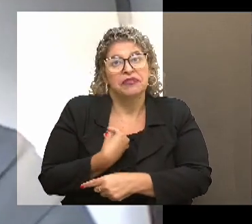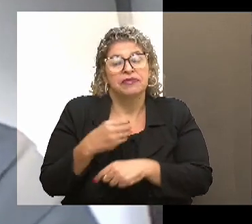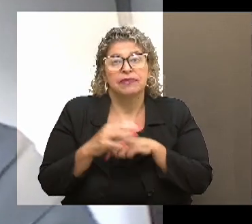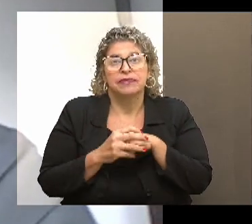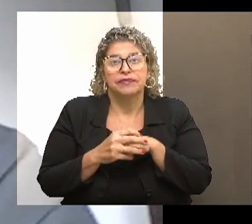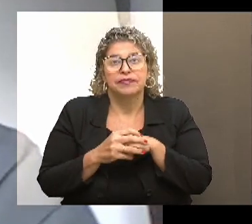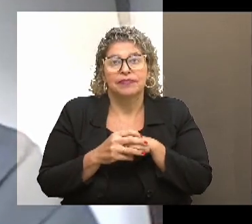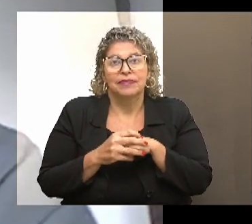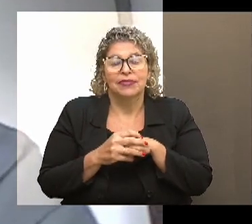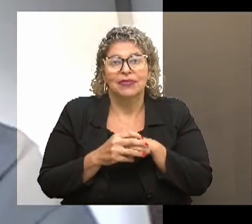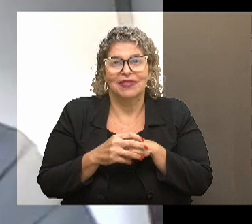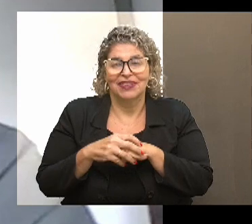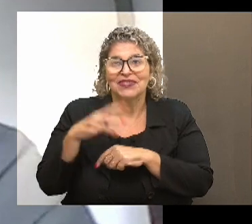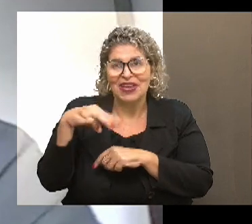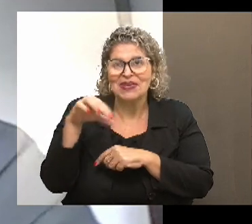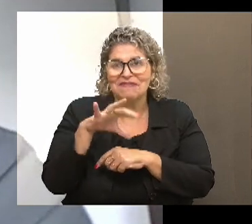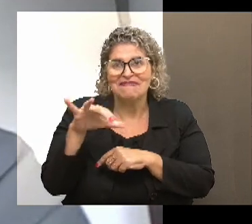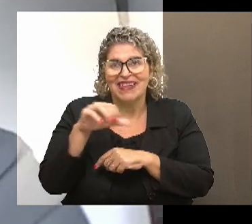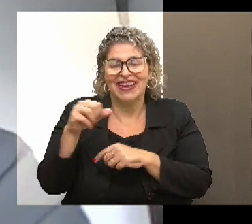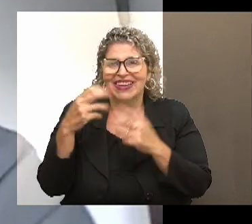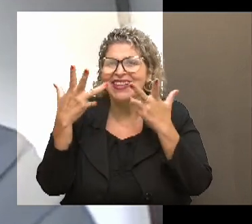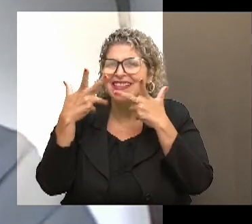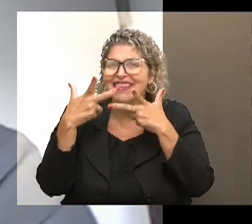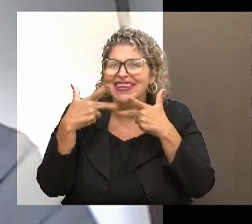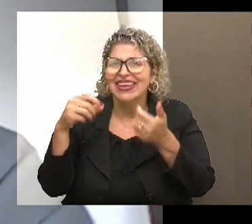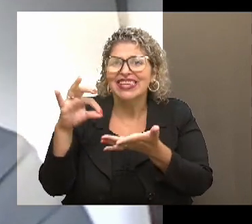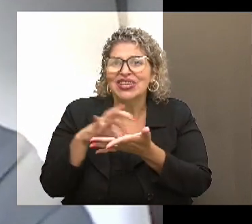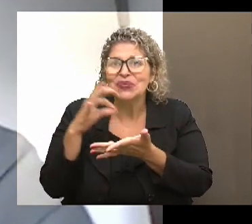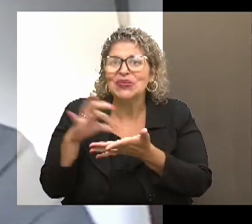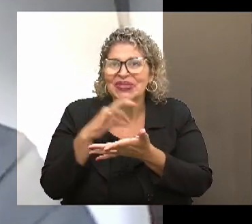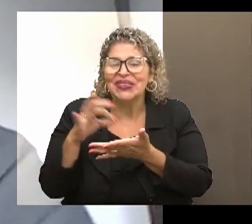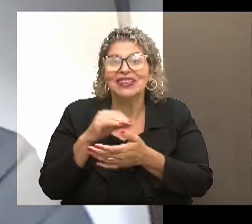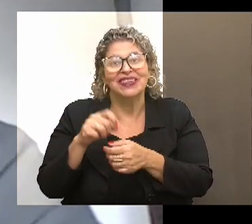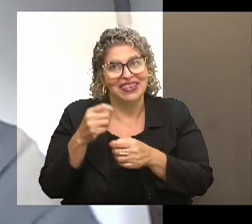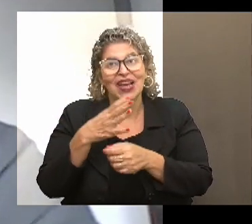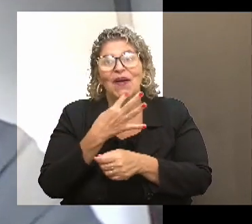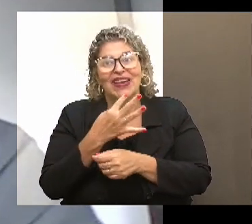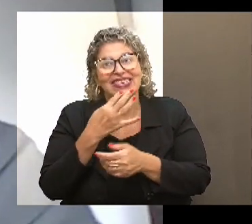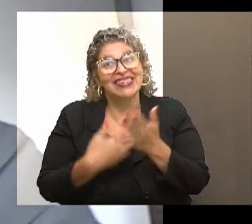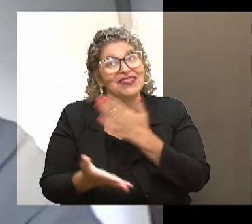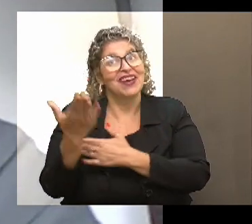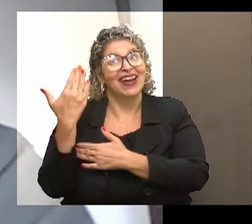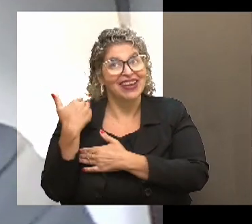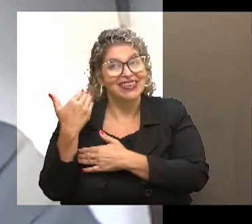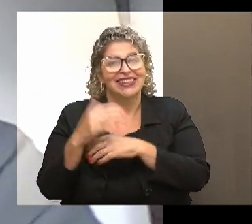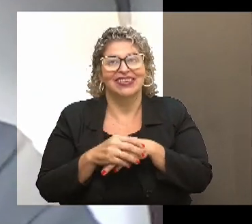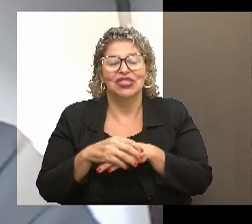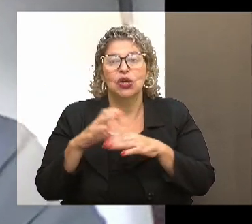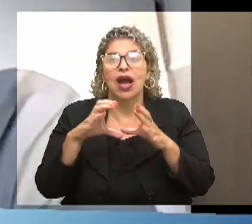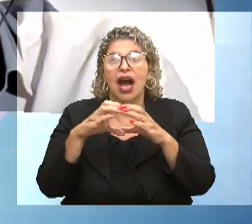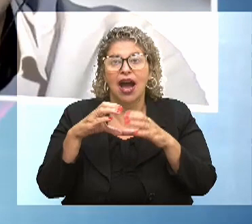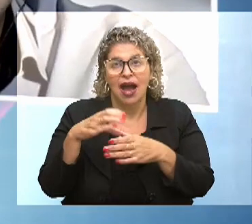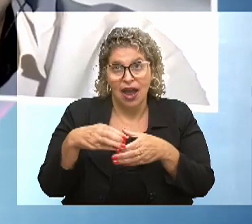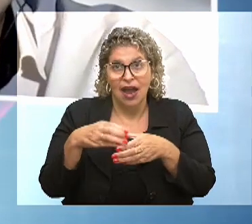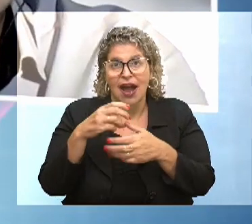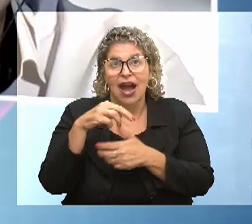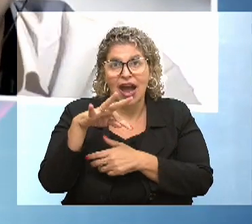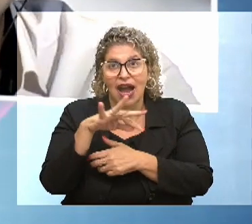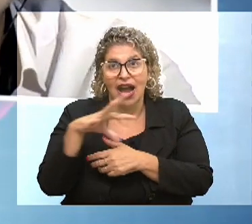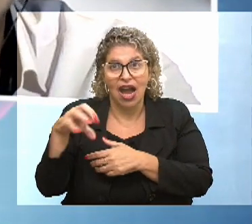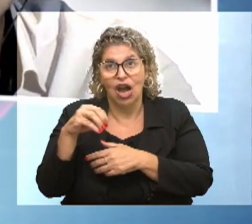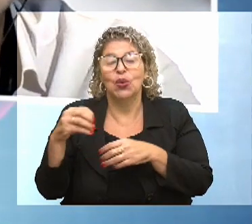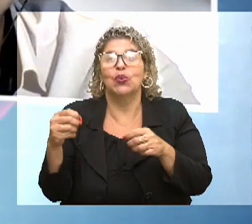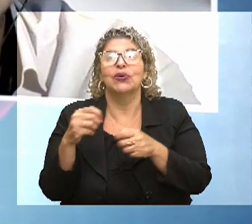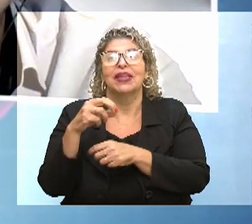E, parênteses rápido, eu ouvi a Mara falar, linda a história do Misturaí, gostaria eu de ter conhecido antes. O rango na embalagem também se desenvolveu em outras